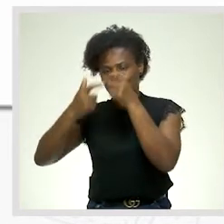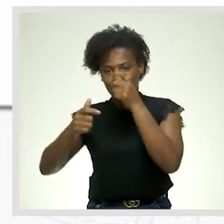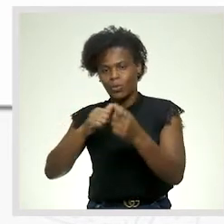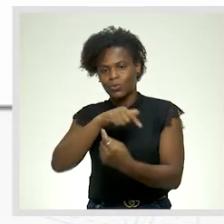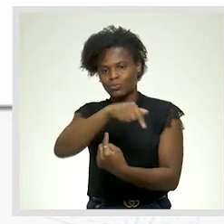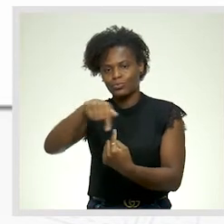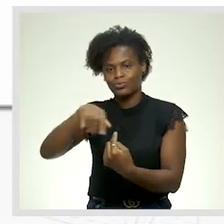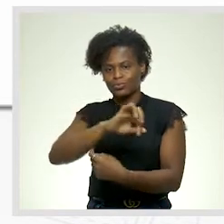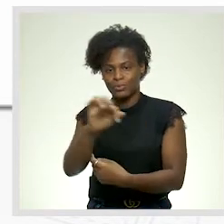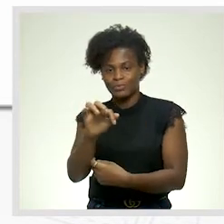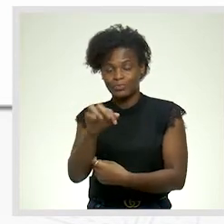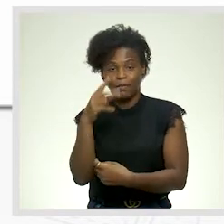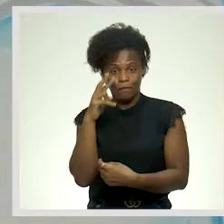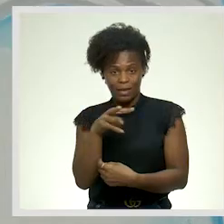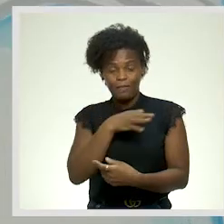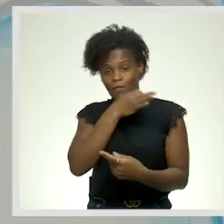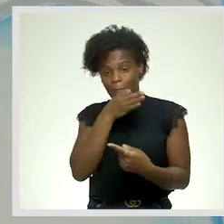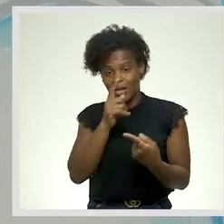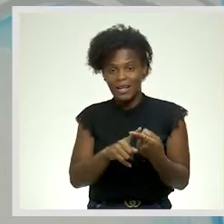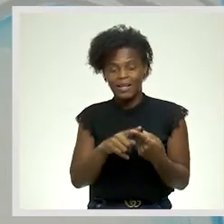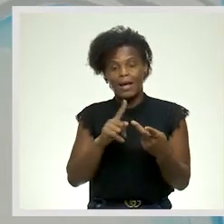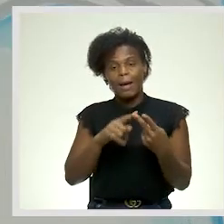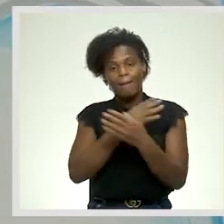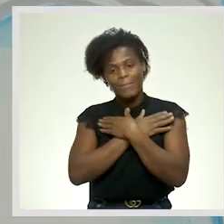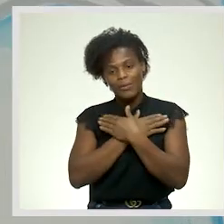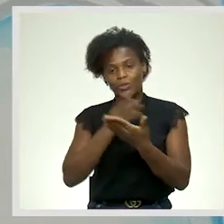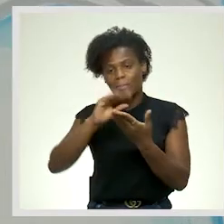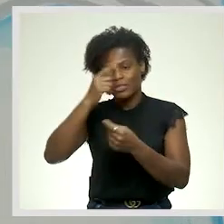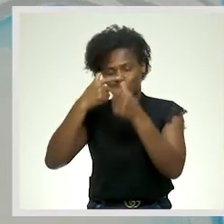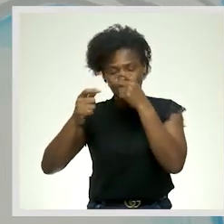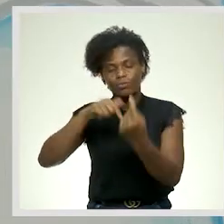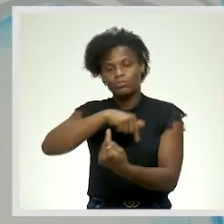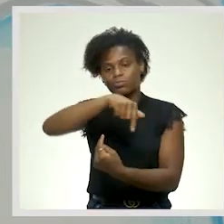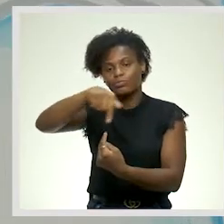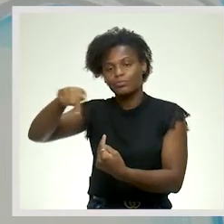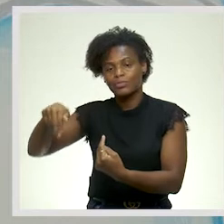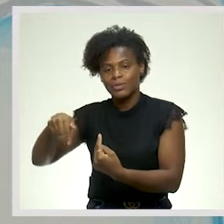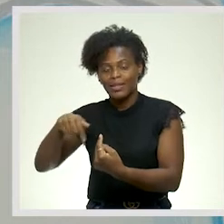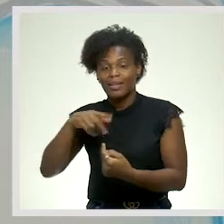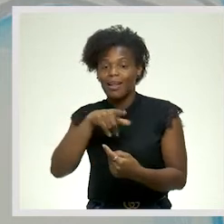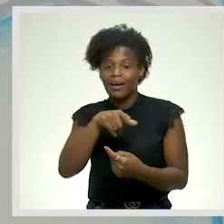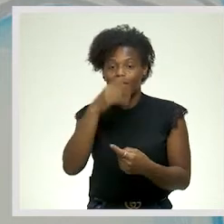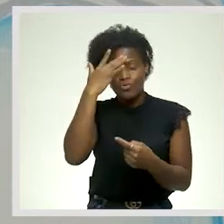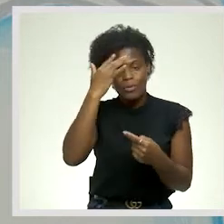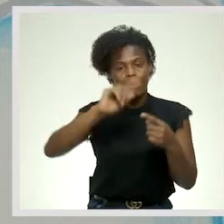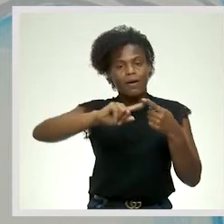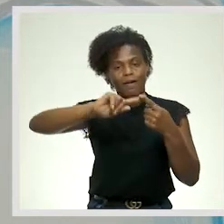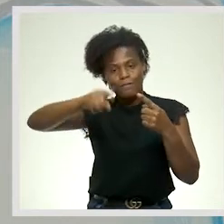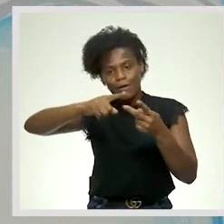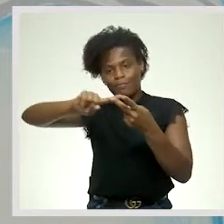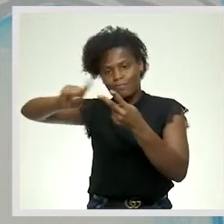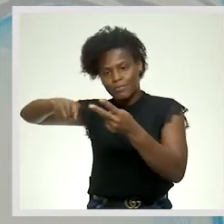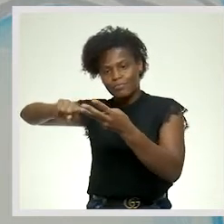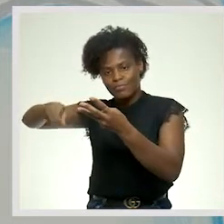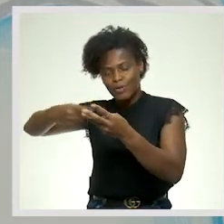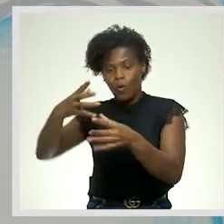rodeiam. Vejam, familiares, amigos e demais pessoas que te rodeiam. Trata-se de enumeração de um conjunto